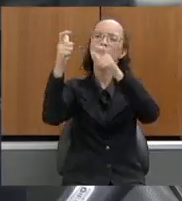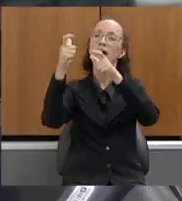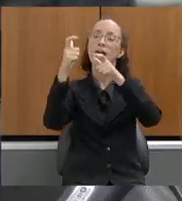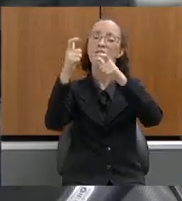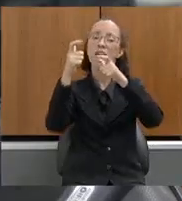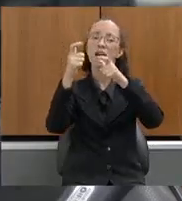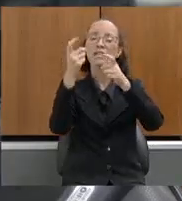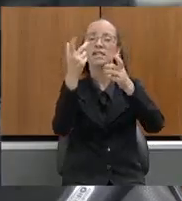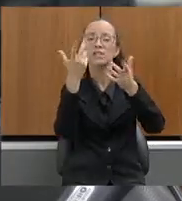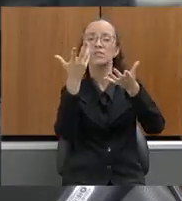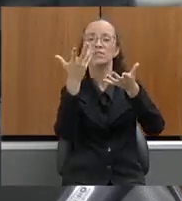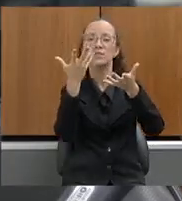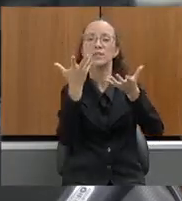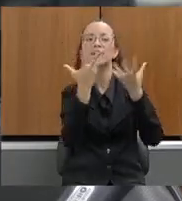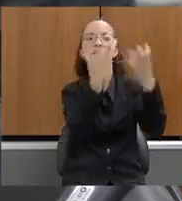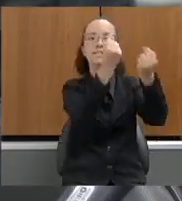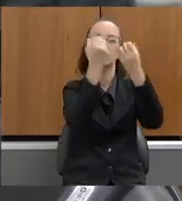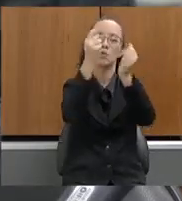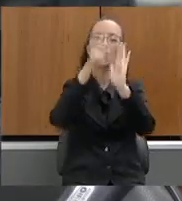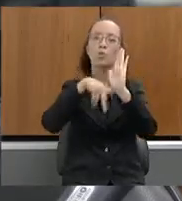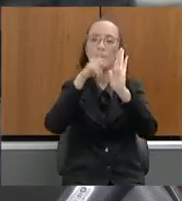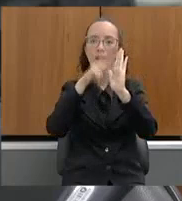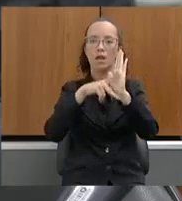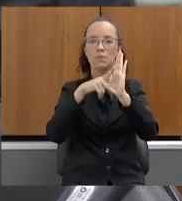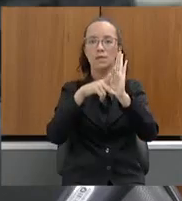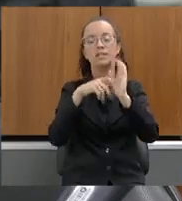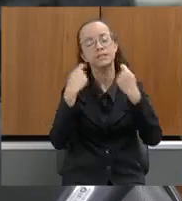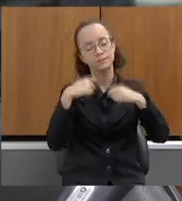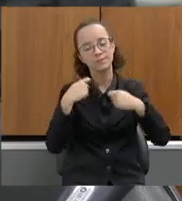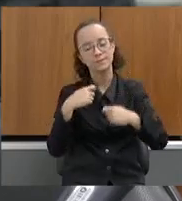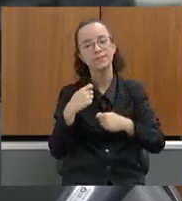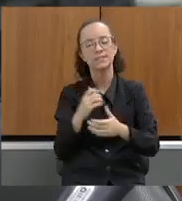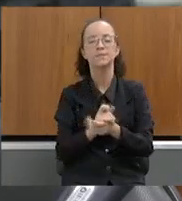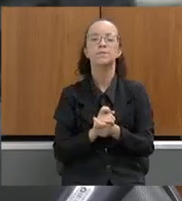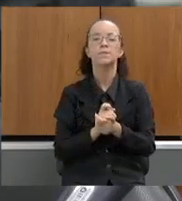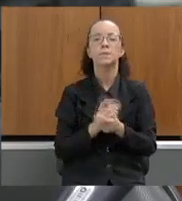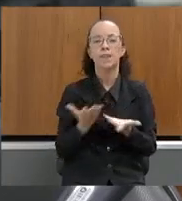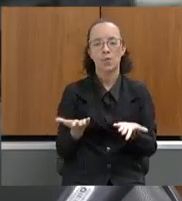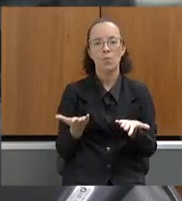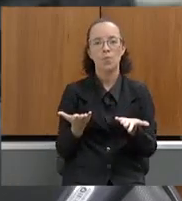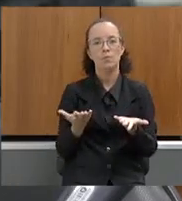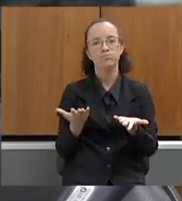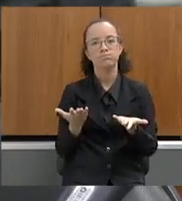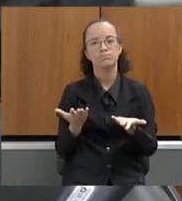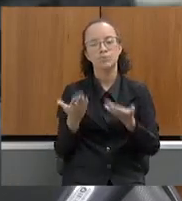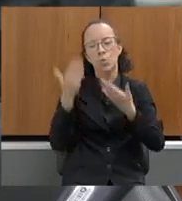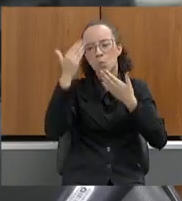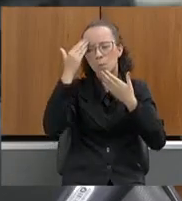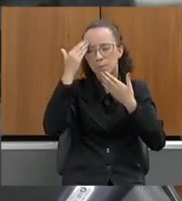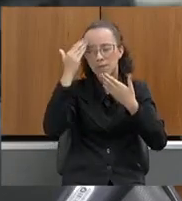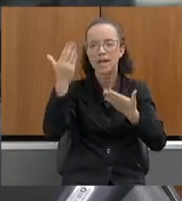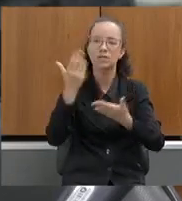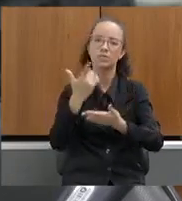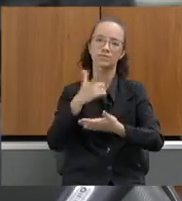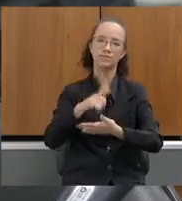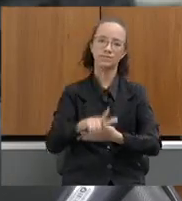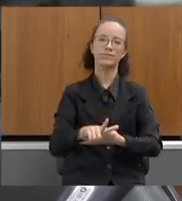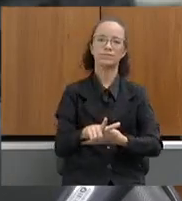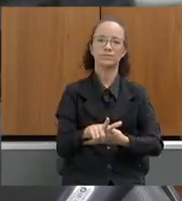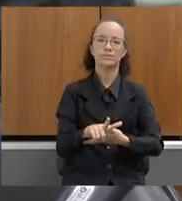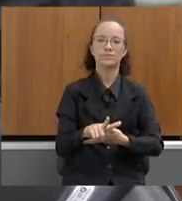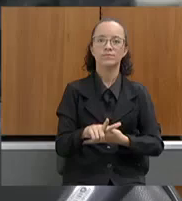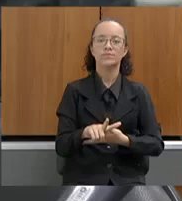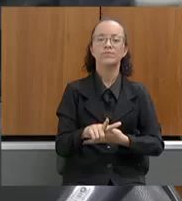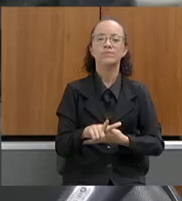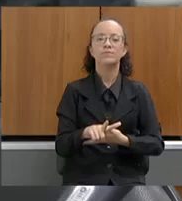programa, que tem também um destaque muito importante. Então, ficam aqui os meus agradecimentos e